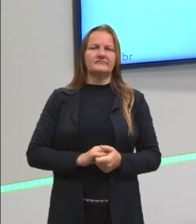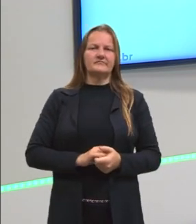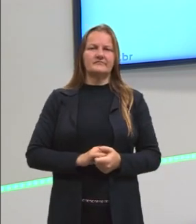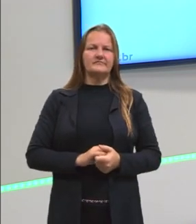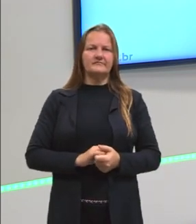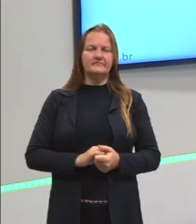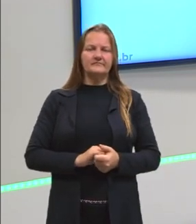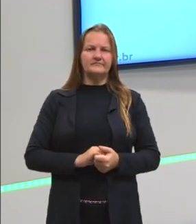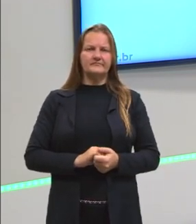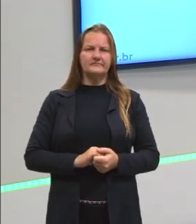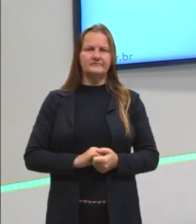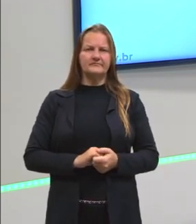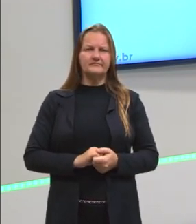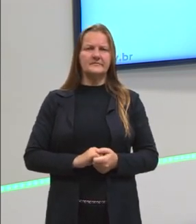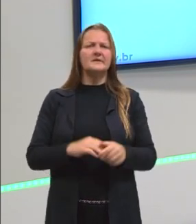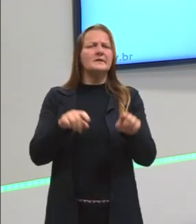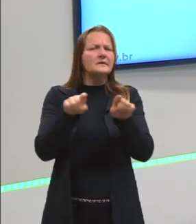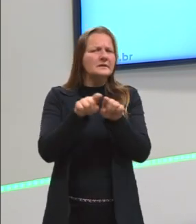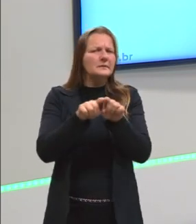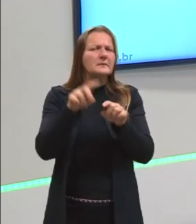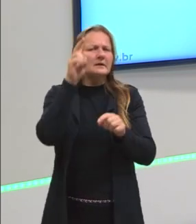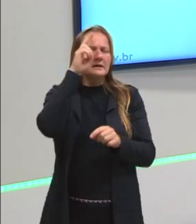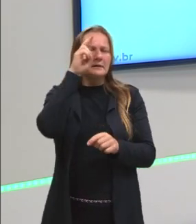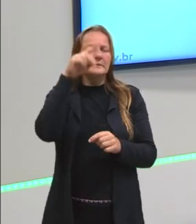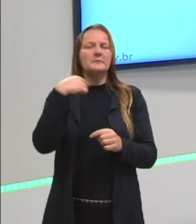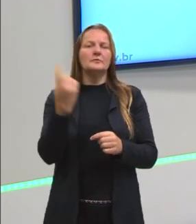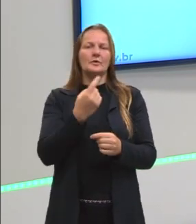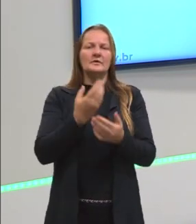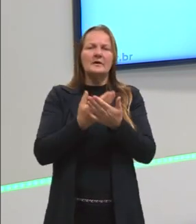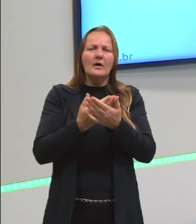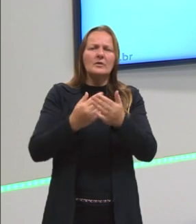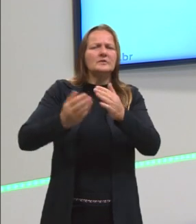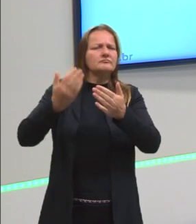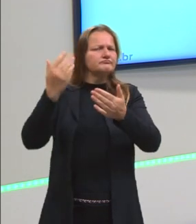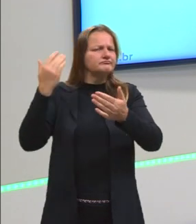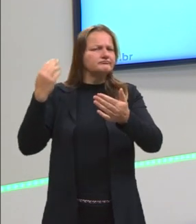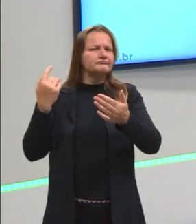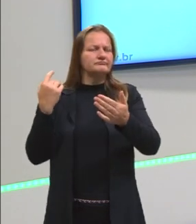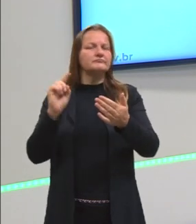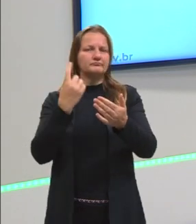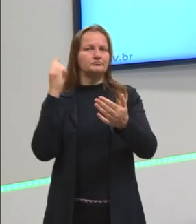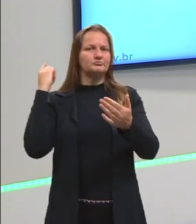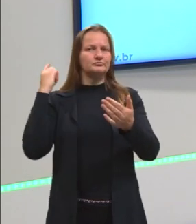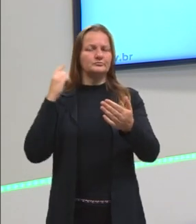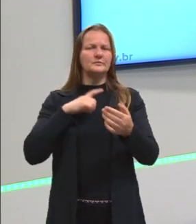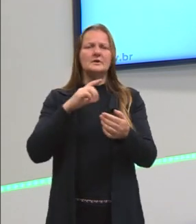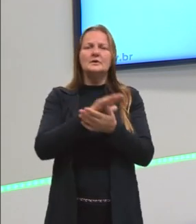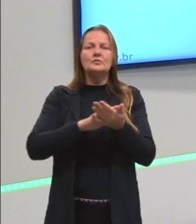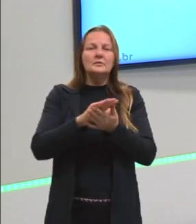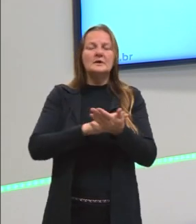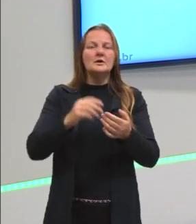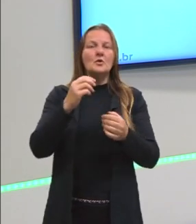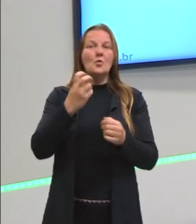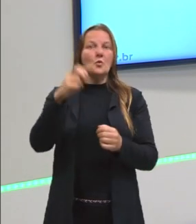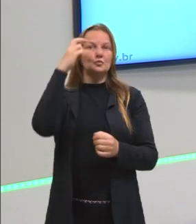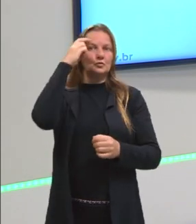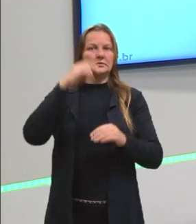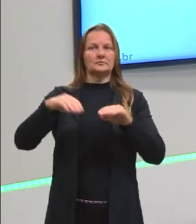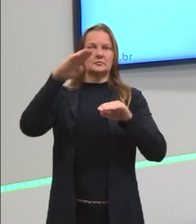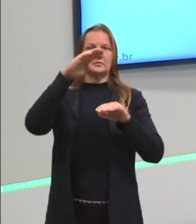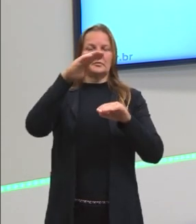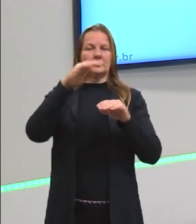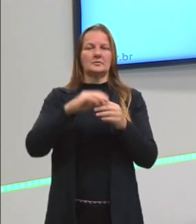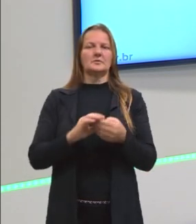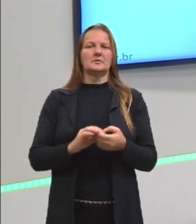culturas. Também relembrando o nós já vimos em aulas anteriores, né? Não existem culturas superiores, chamado